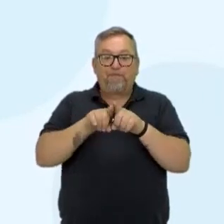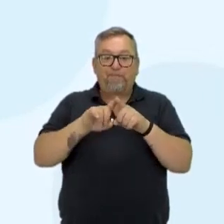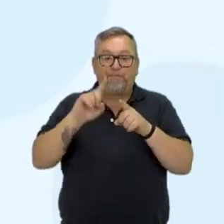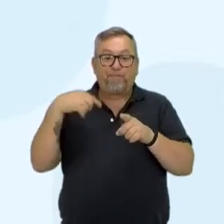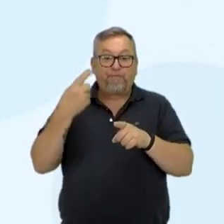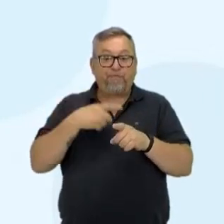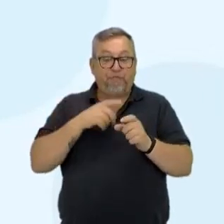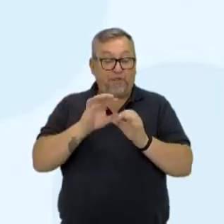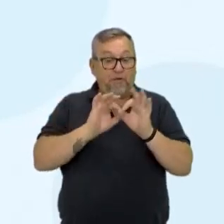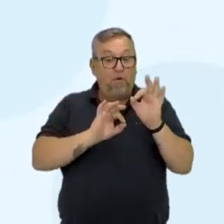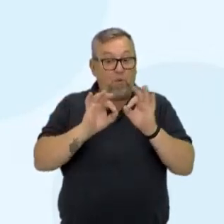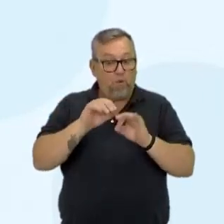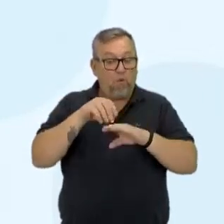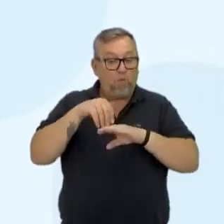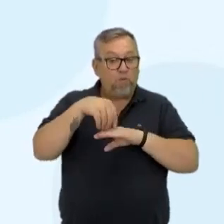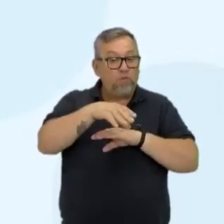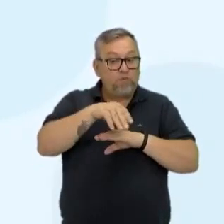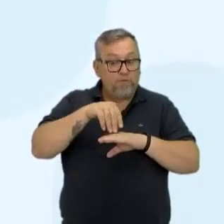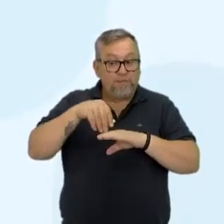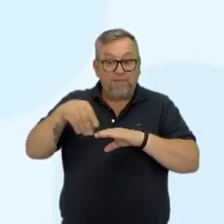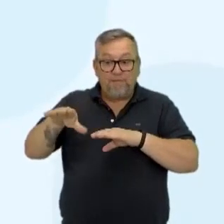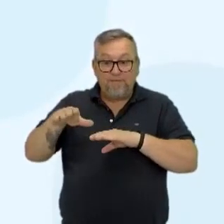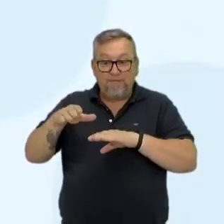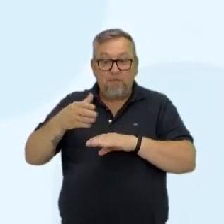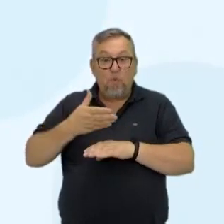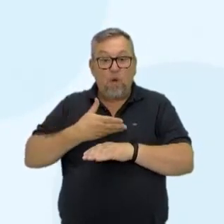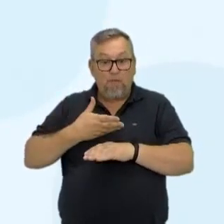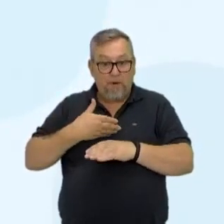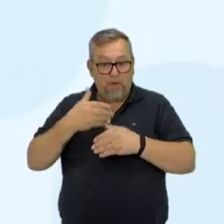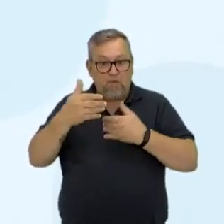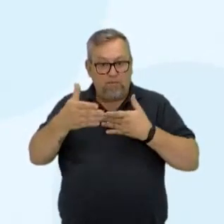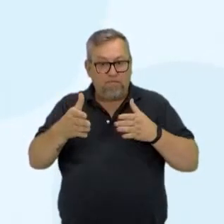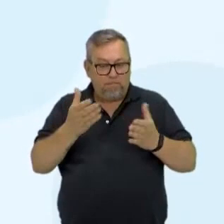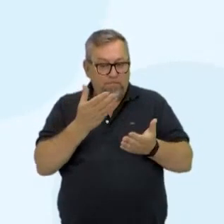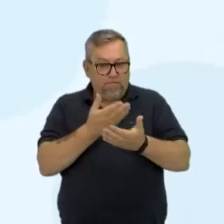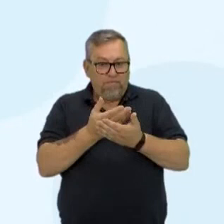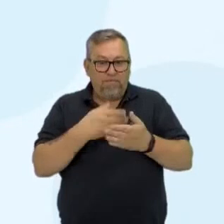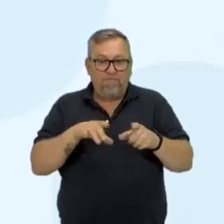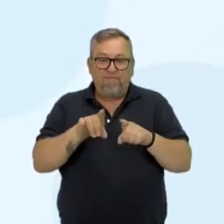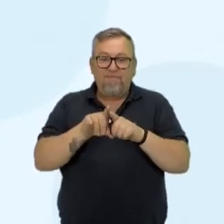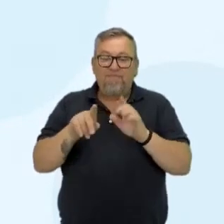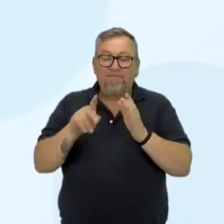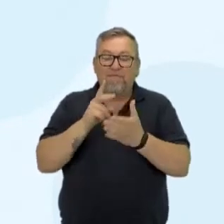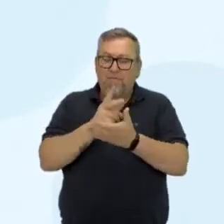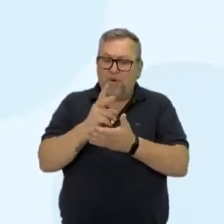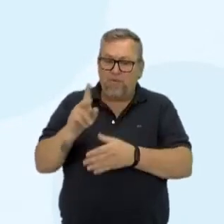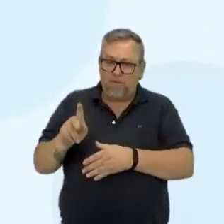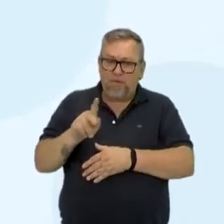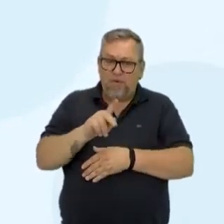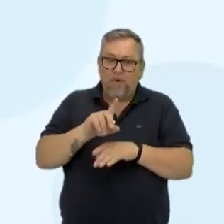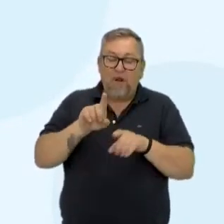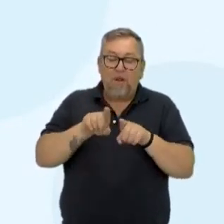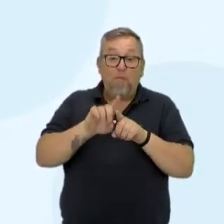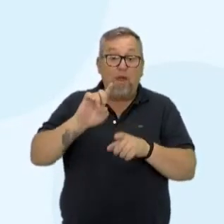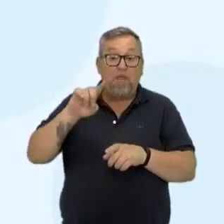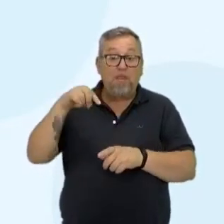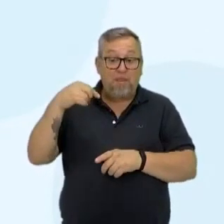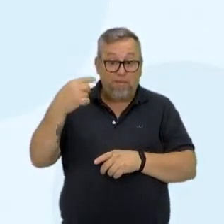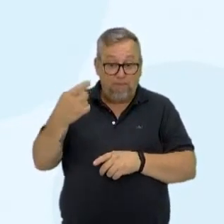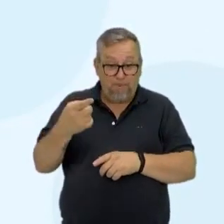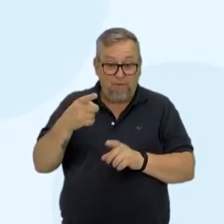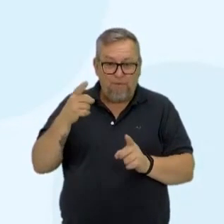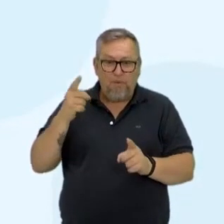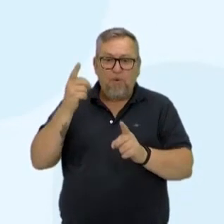recomenda que você compartilhe as informações com um colega de sala, né? Ou mesmo com um professor aí, depois, quando você